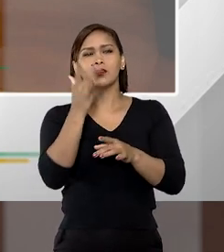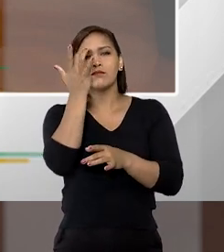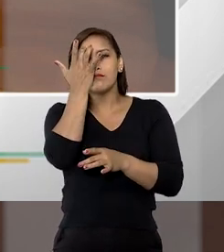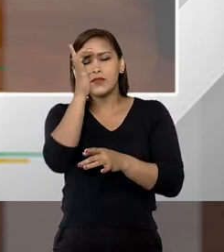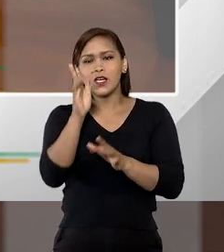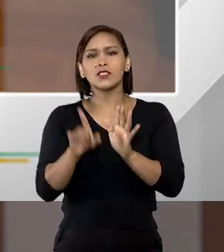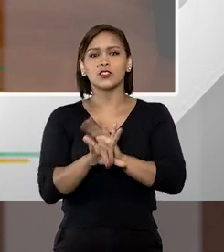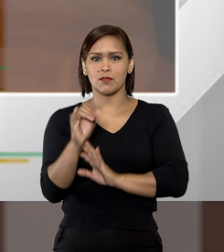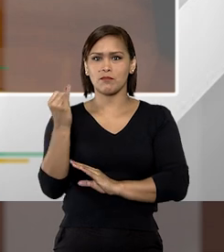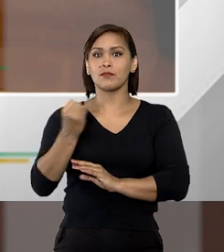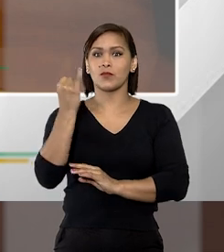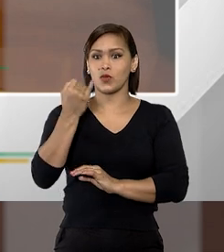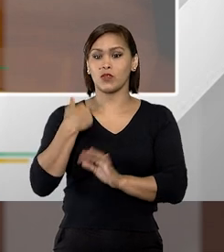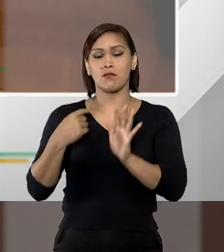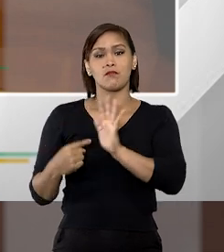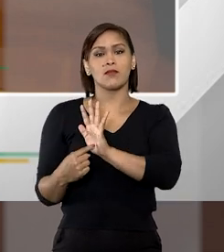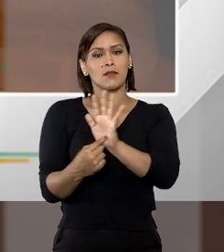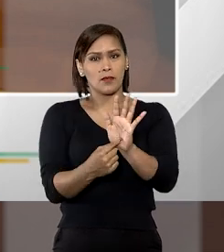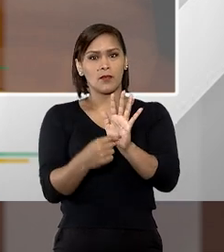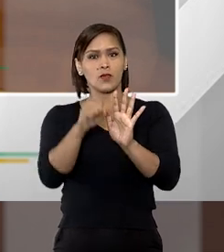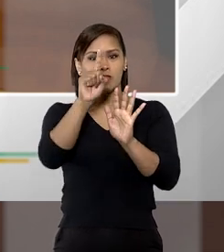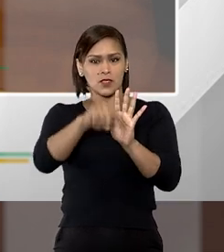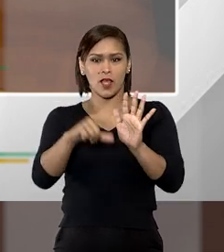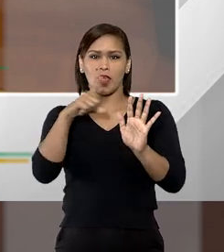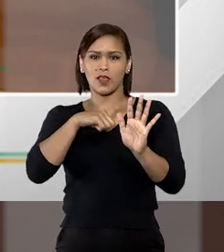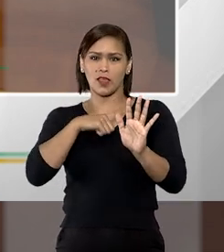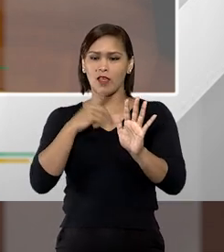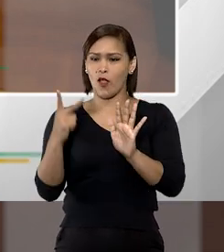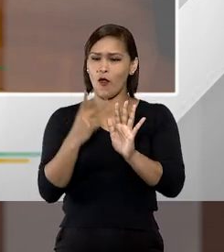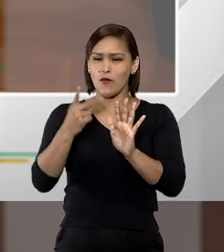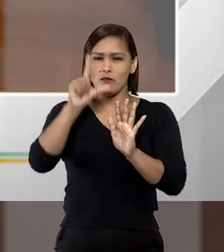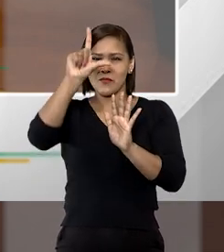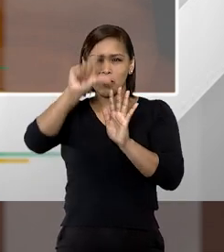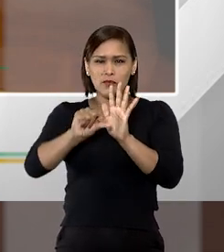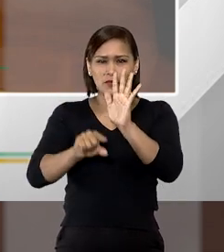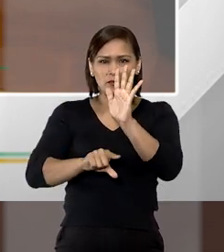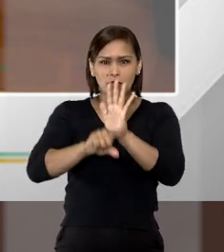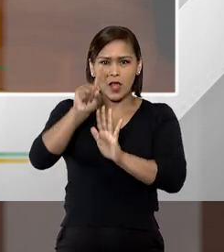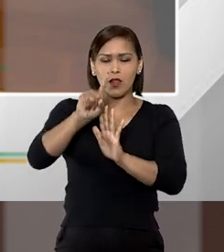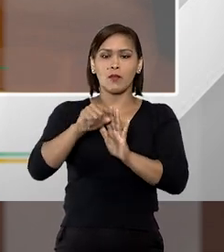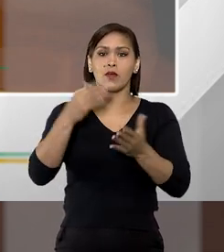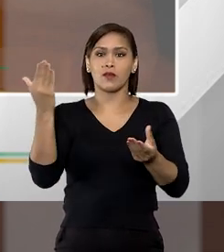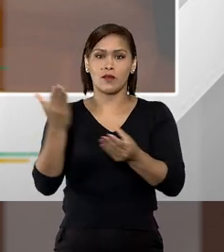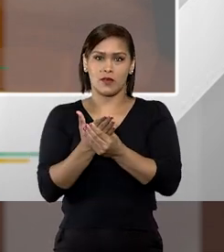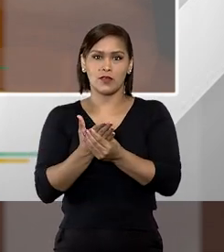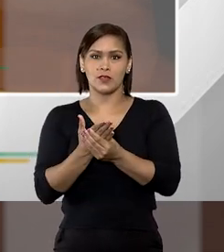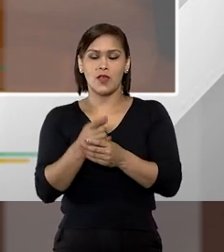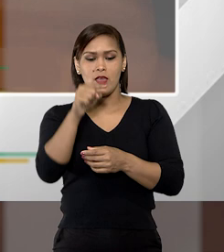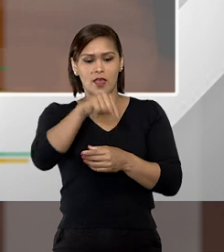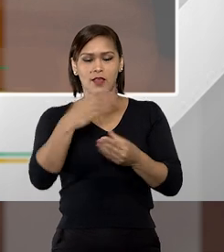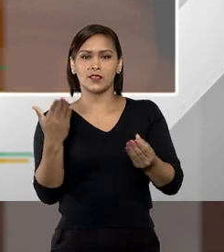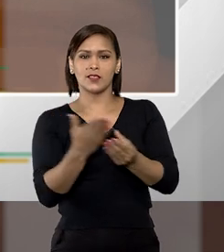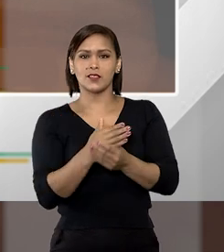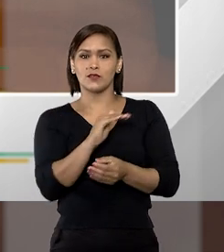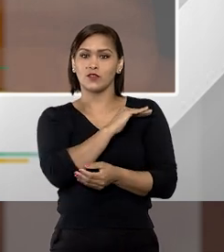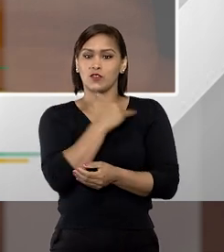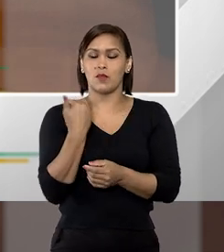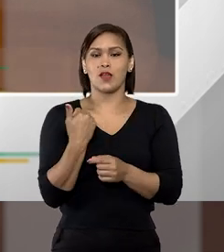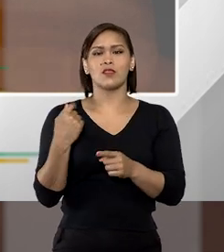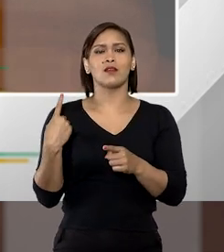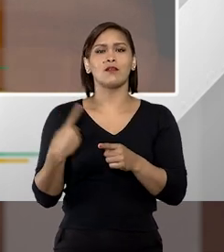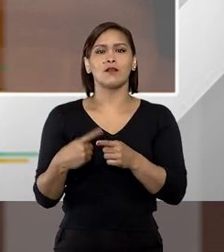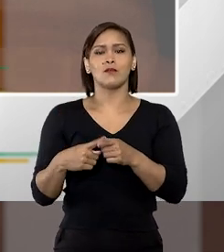importante para mostrar que há um desvalor maior da ação, essa ação de matar pela